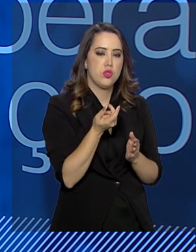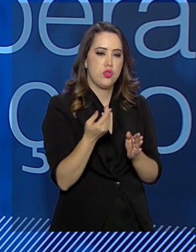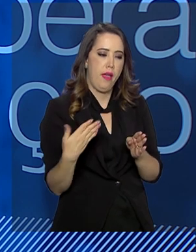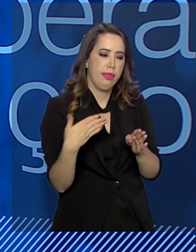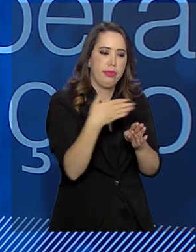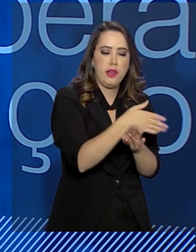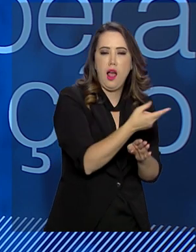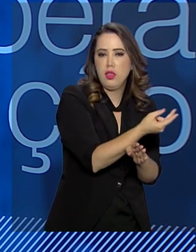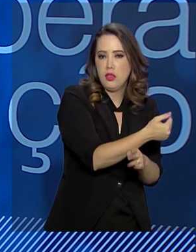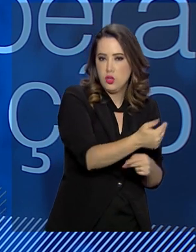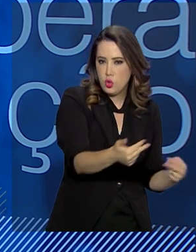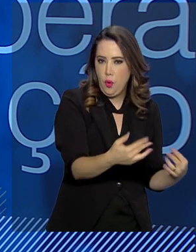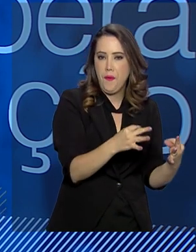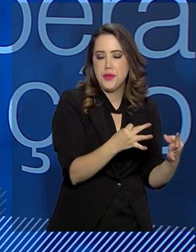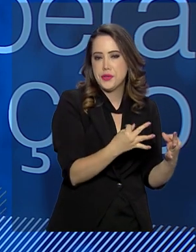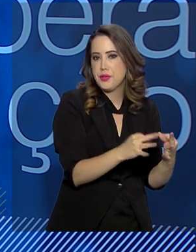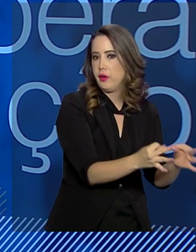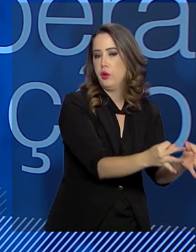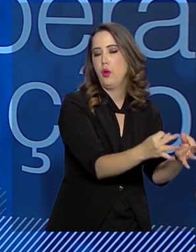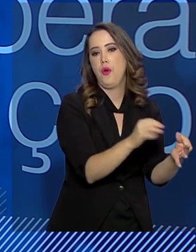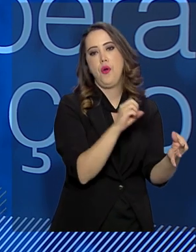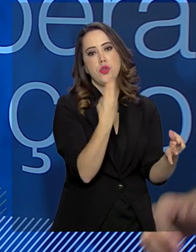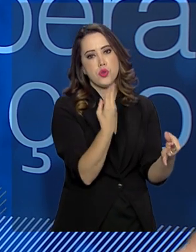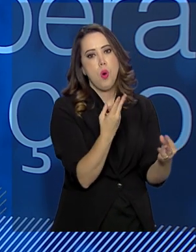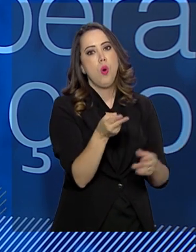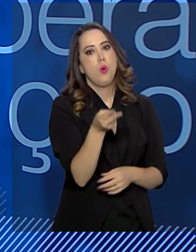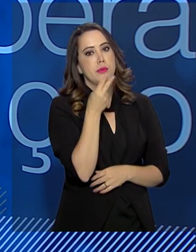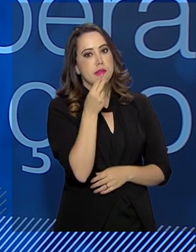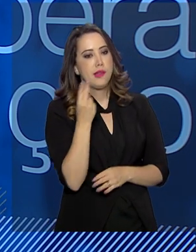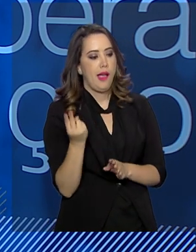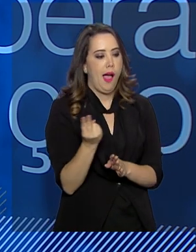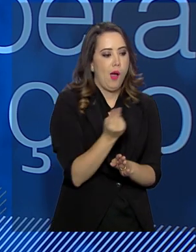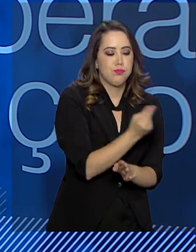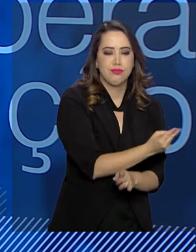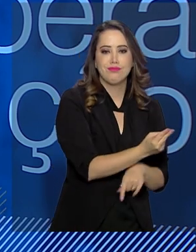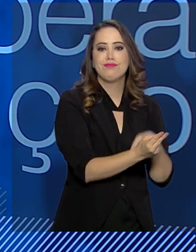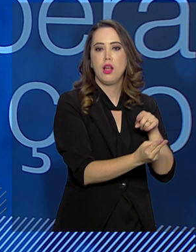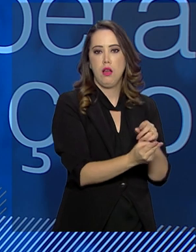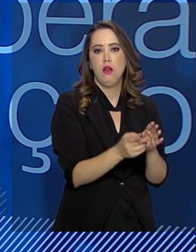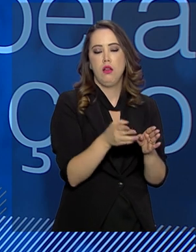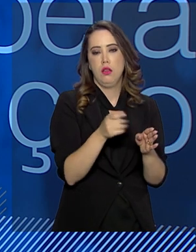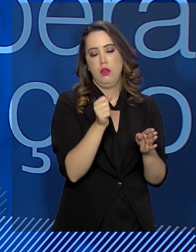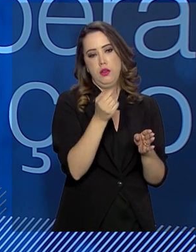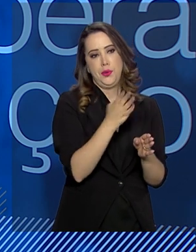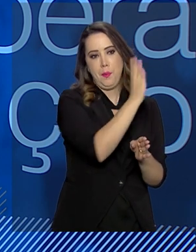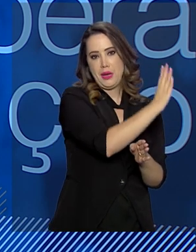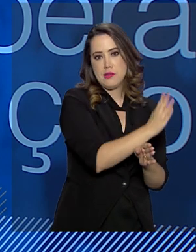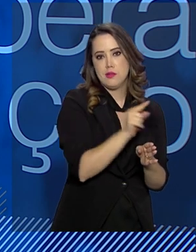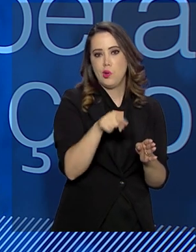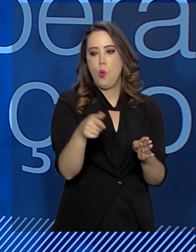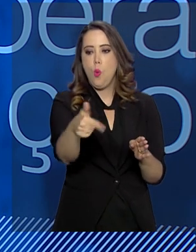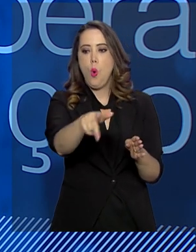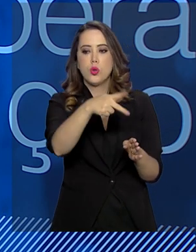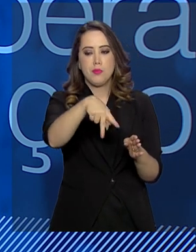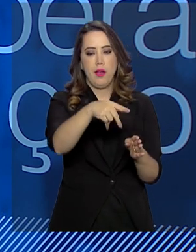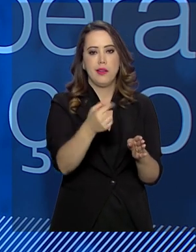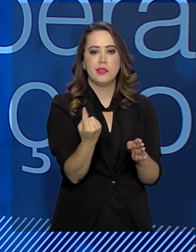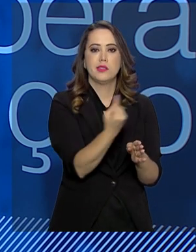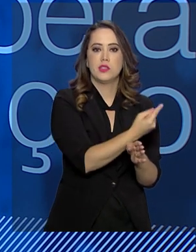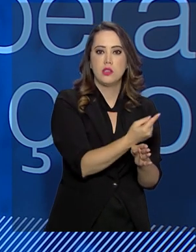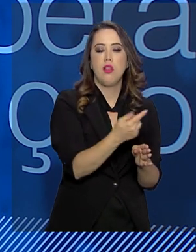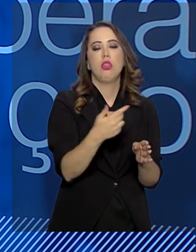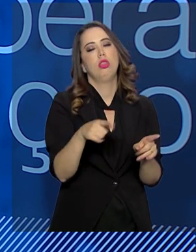contrabando de cigarro, que é um problema muito grande que a gente tem atualmente, tráfico de drogas, armas e